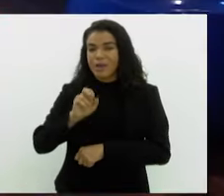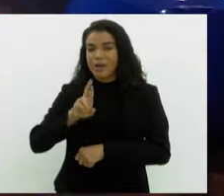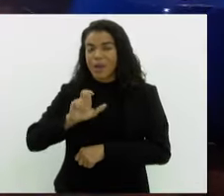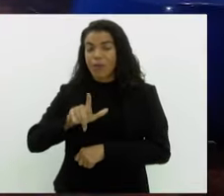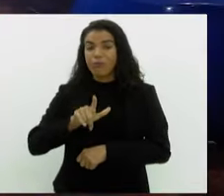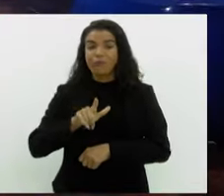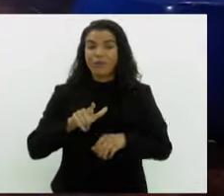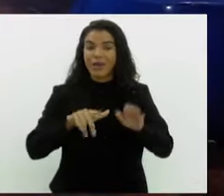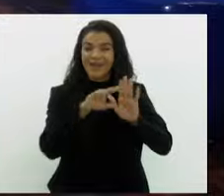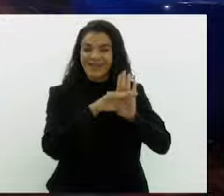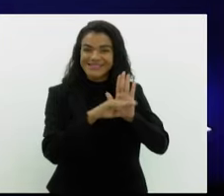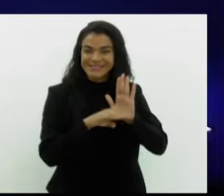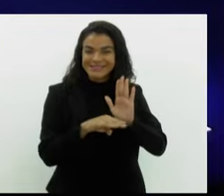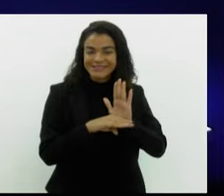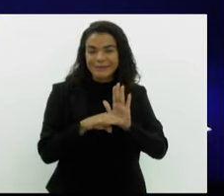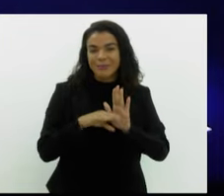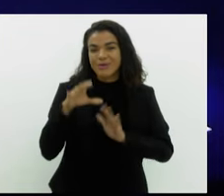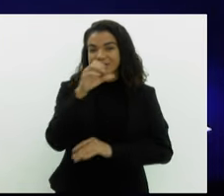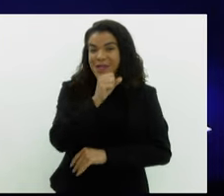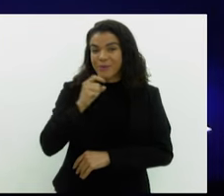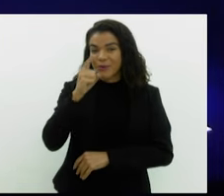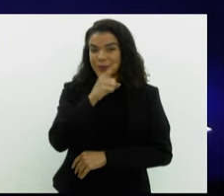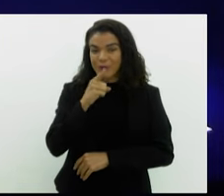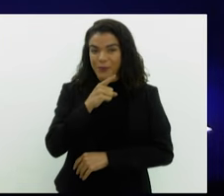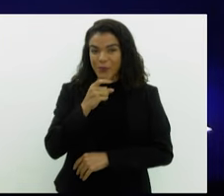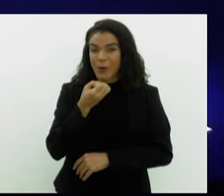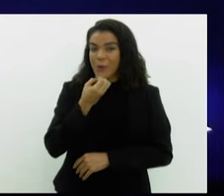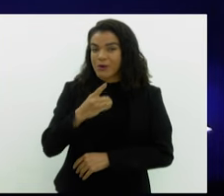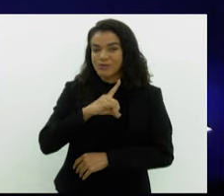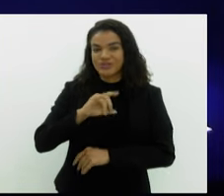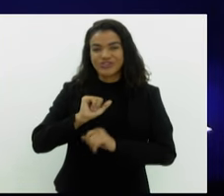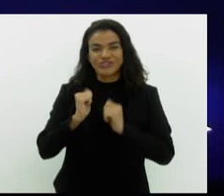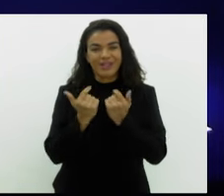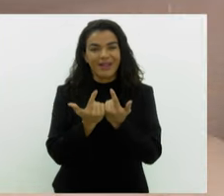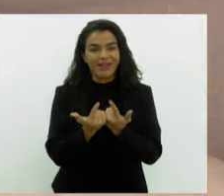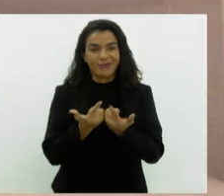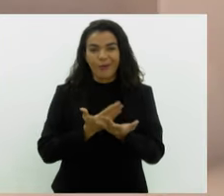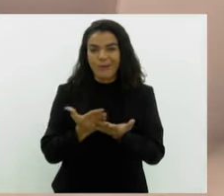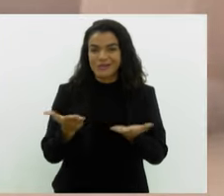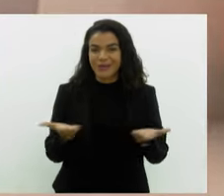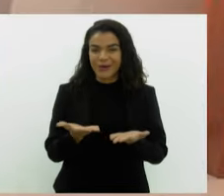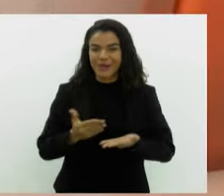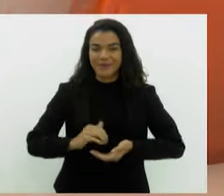agenda cultural para o seu final de semana. O Bom Dia Alerje começa agora.